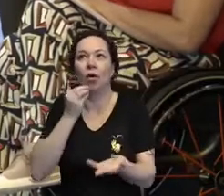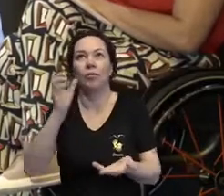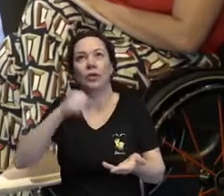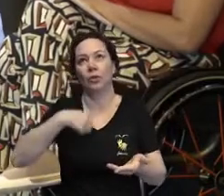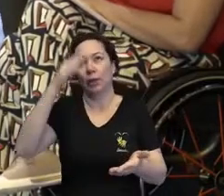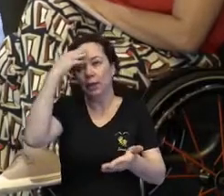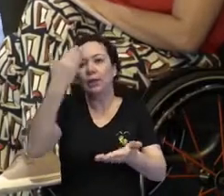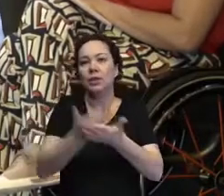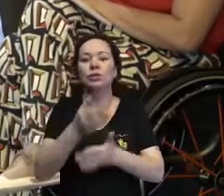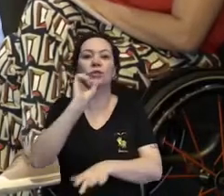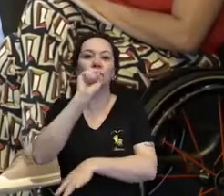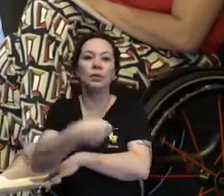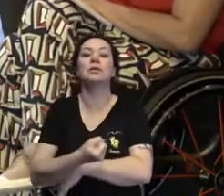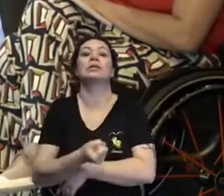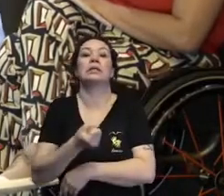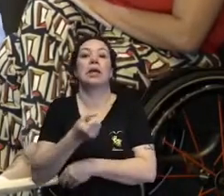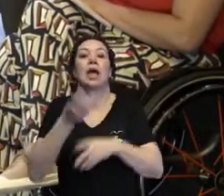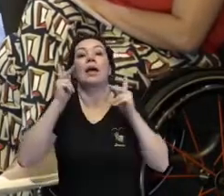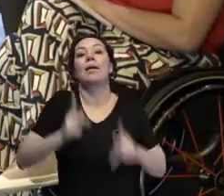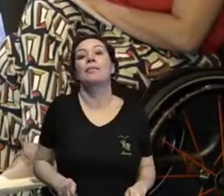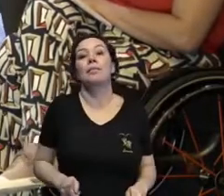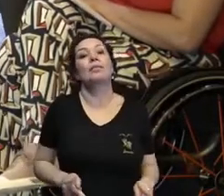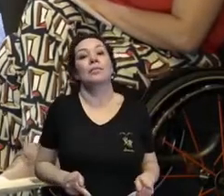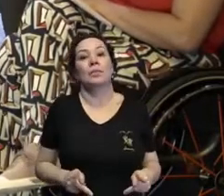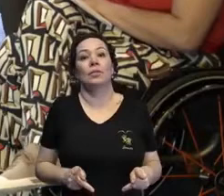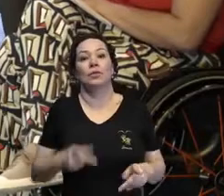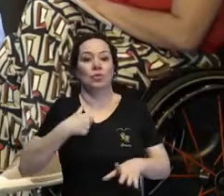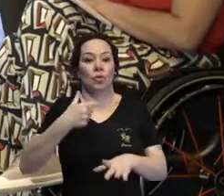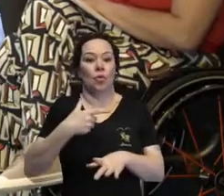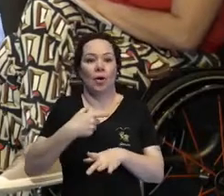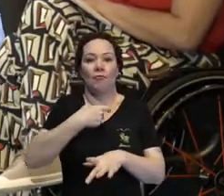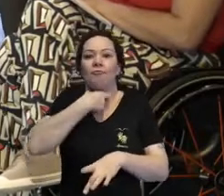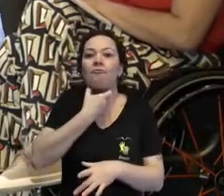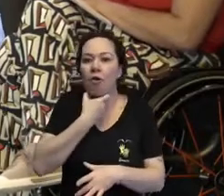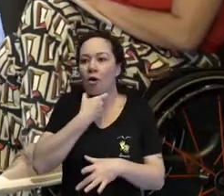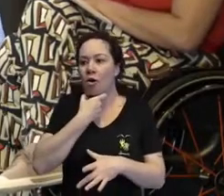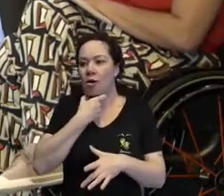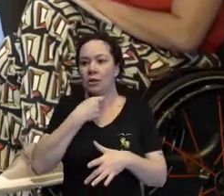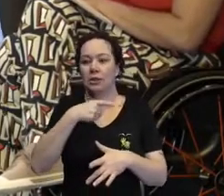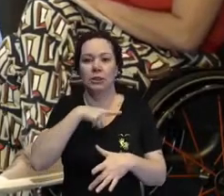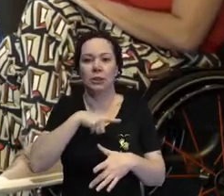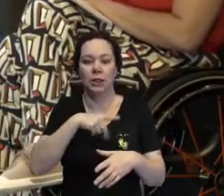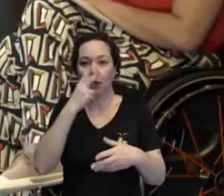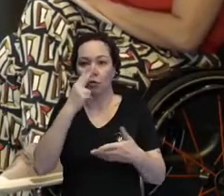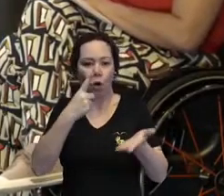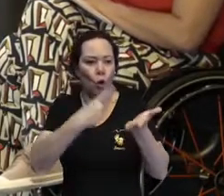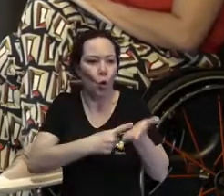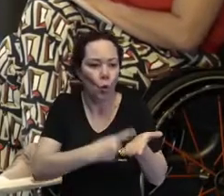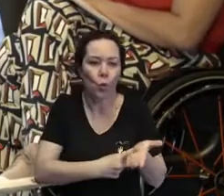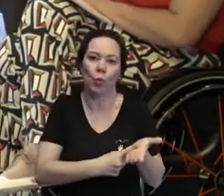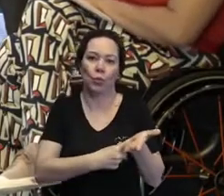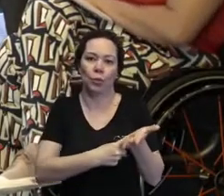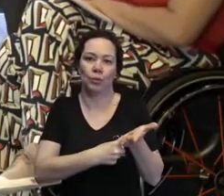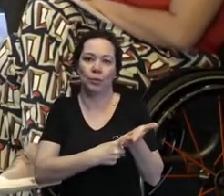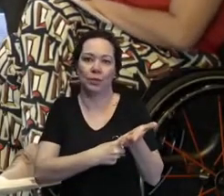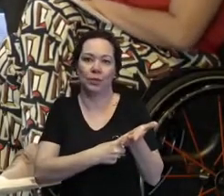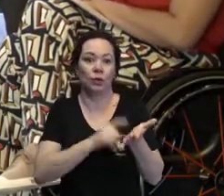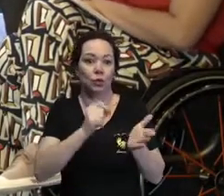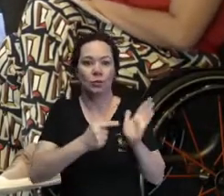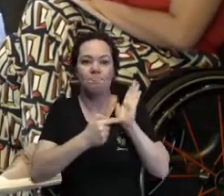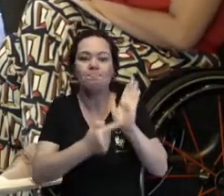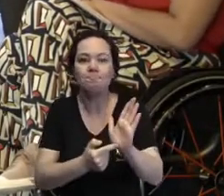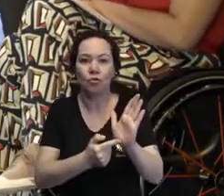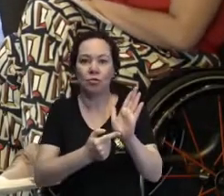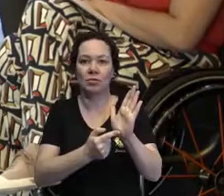acredito que como pessoas vocais, a gente tem um compromisso de deixar um legado. E eu